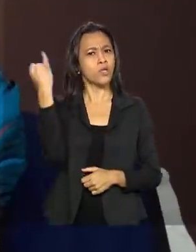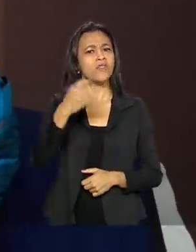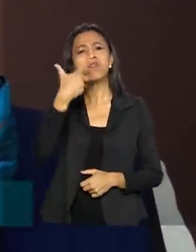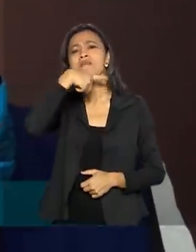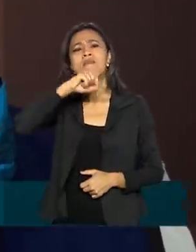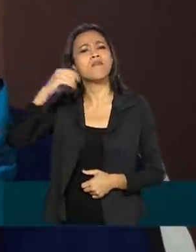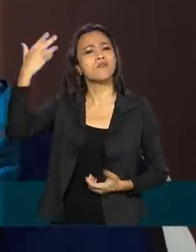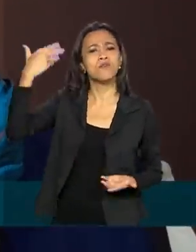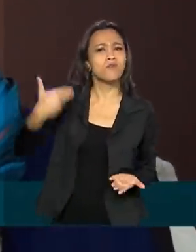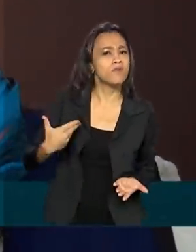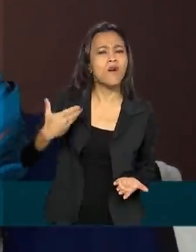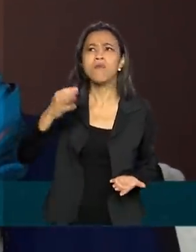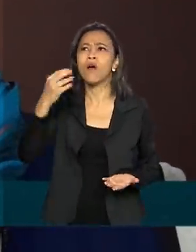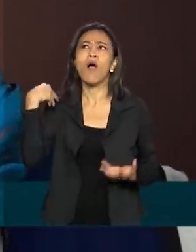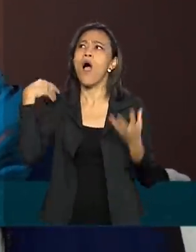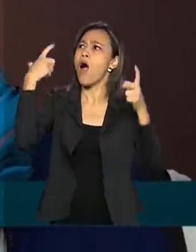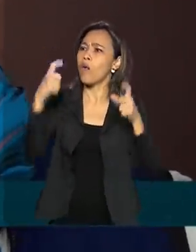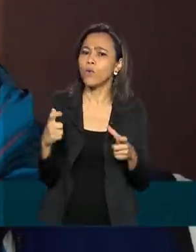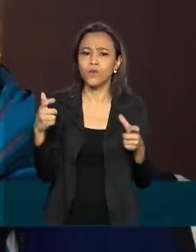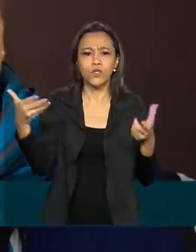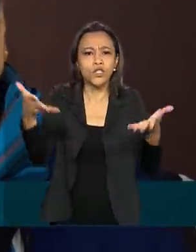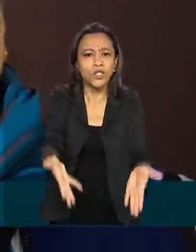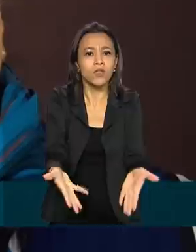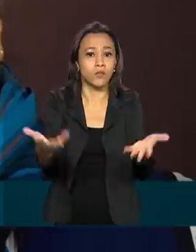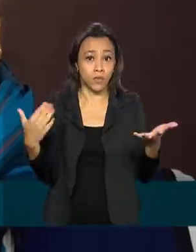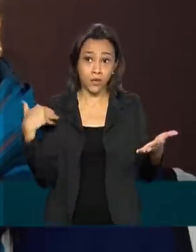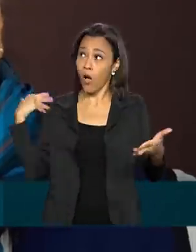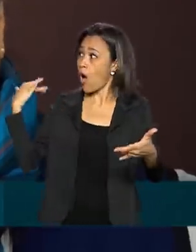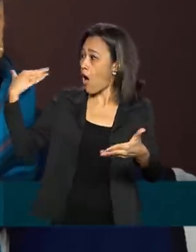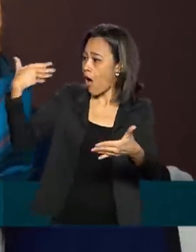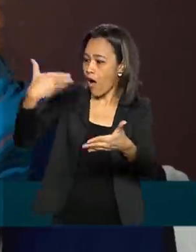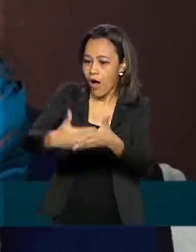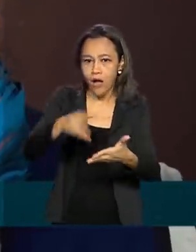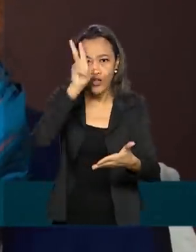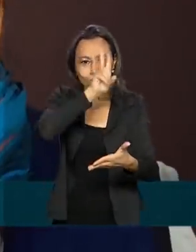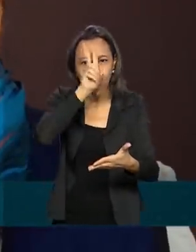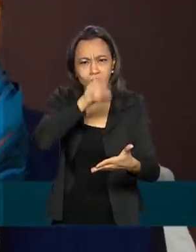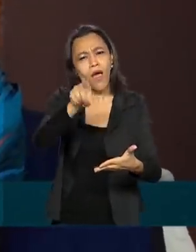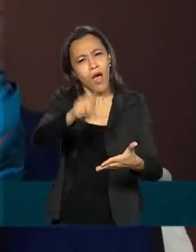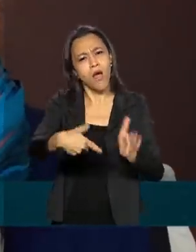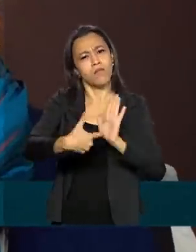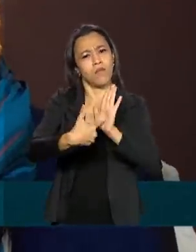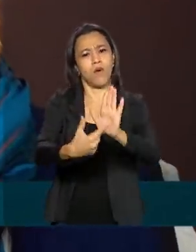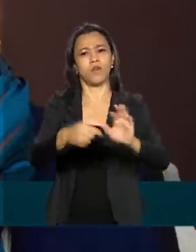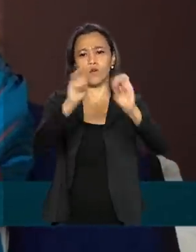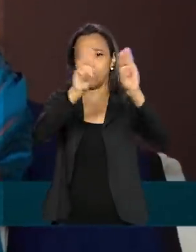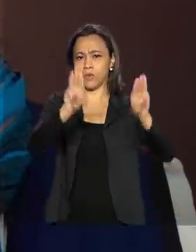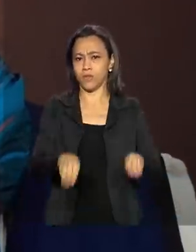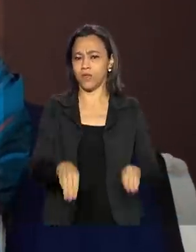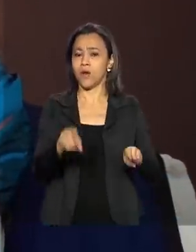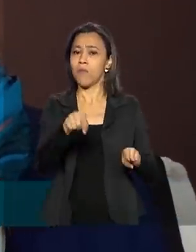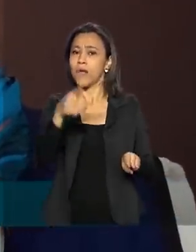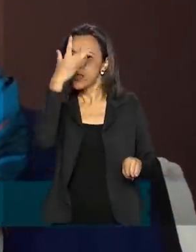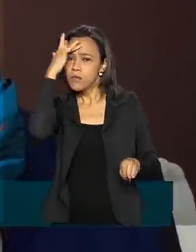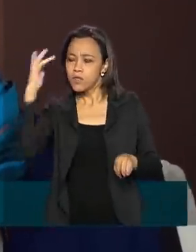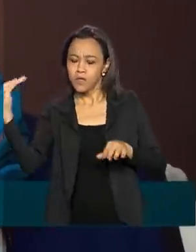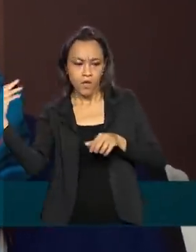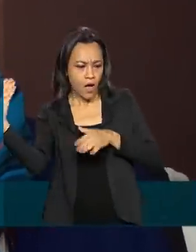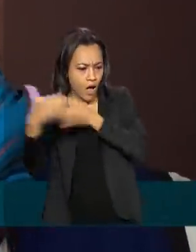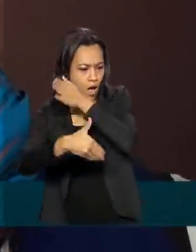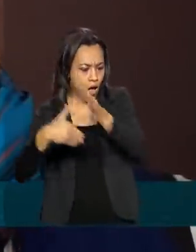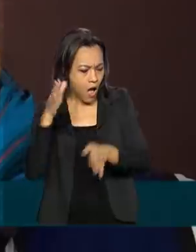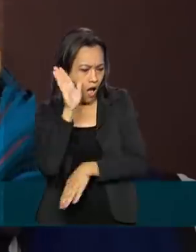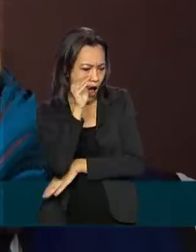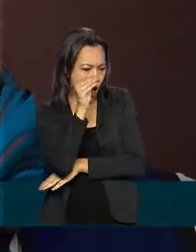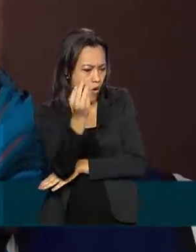somos e onde estamos, né? O museu serve um pouco para isso, serve para que as pessoas percebam como devem